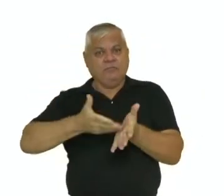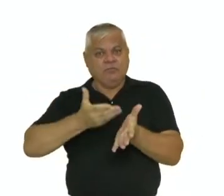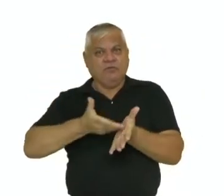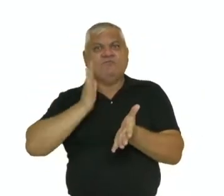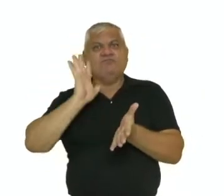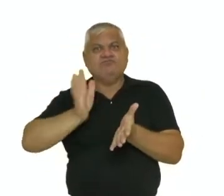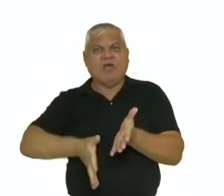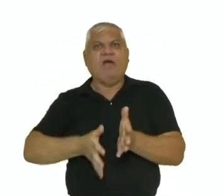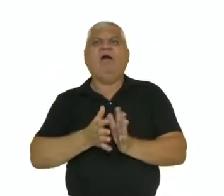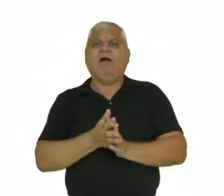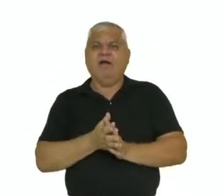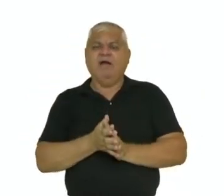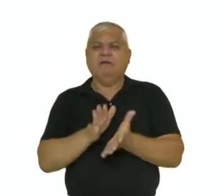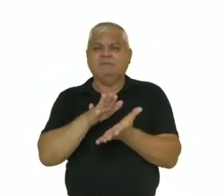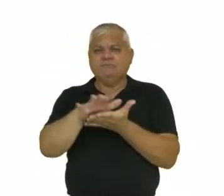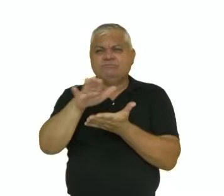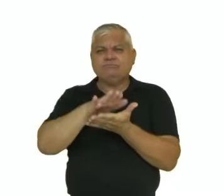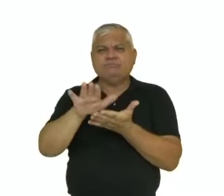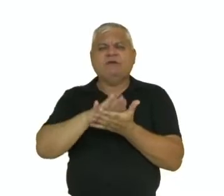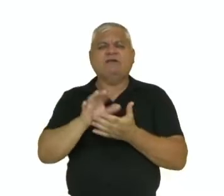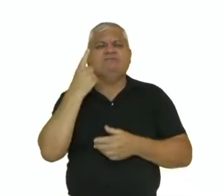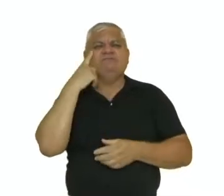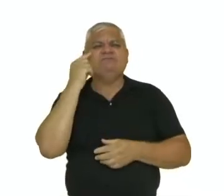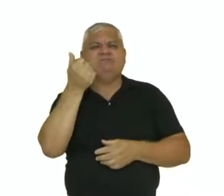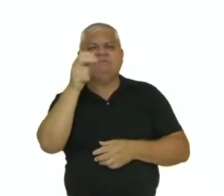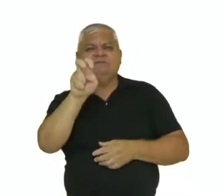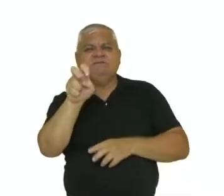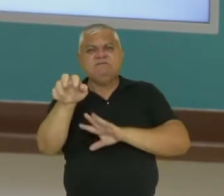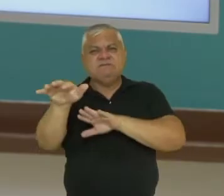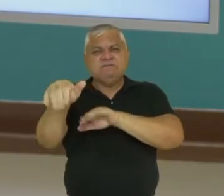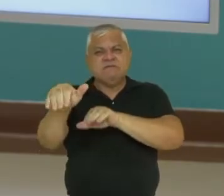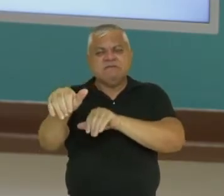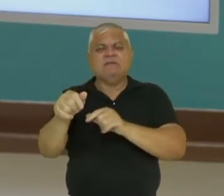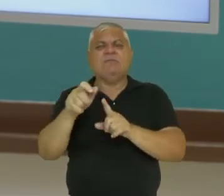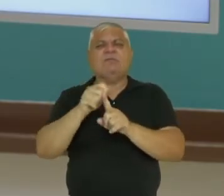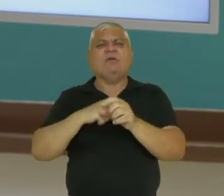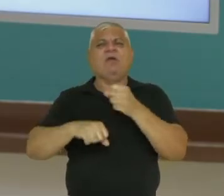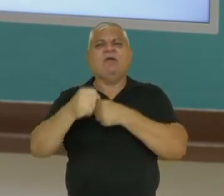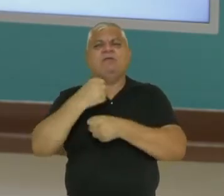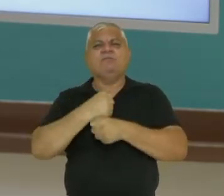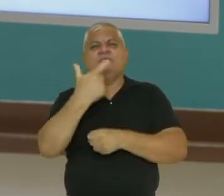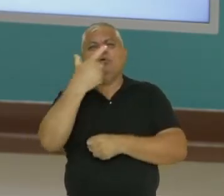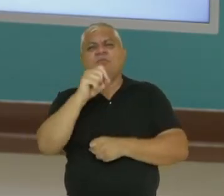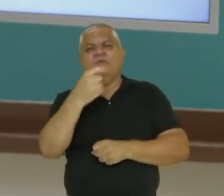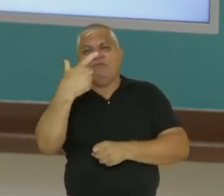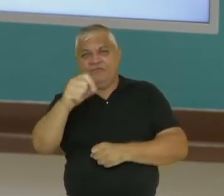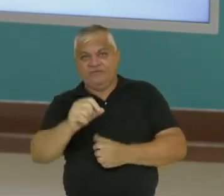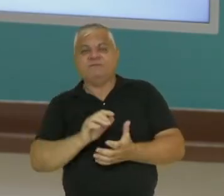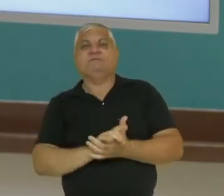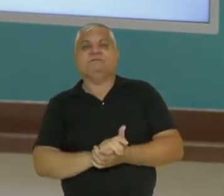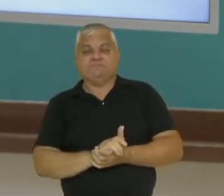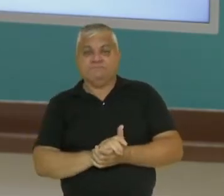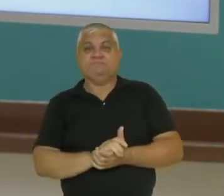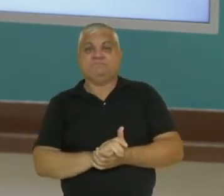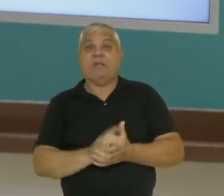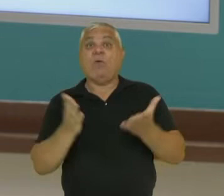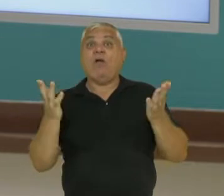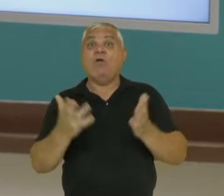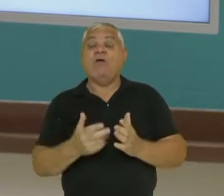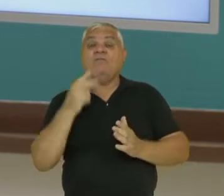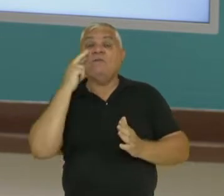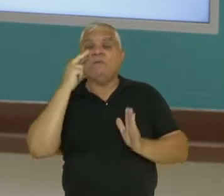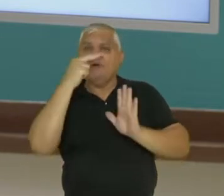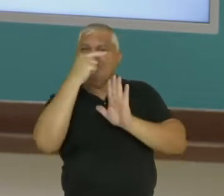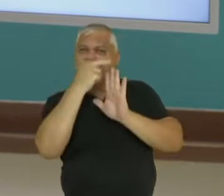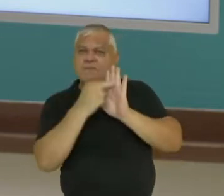autor. Foi publicada no dia 15 de setembro do ano de 2020, certo? Então, agora nós vamos acompanhar